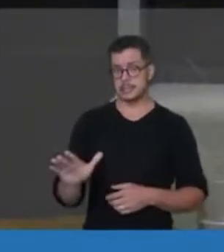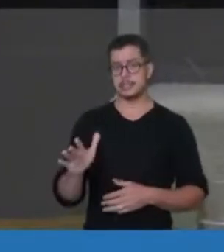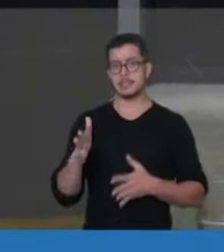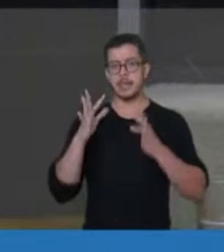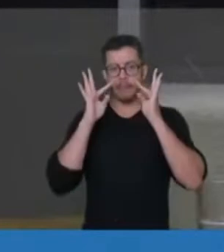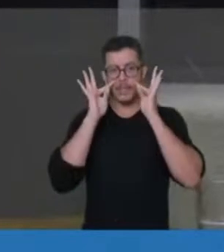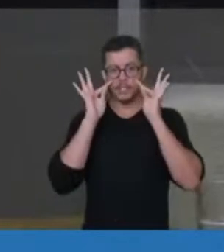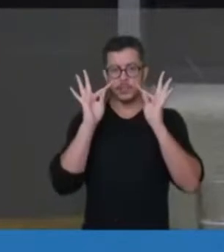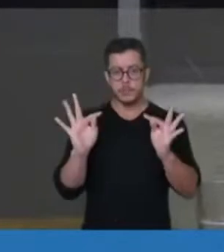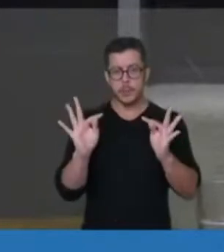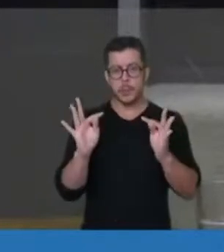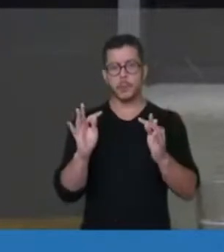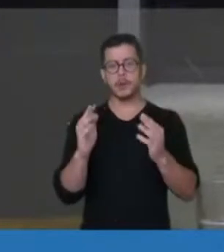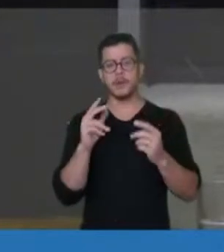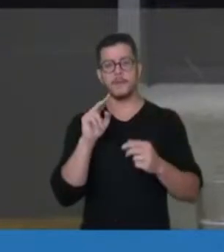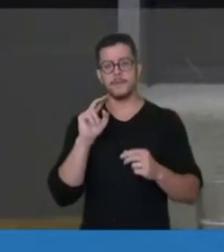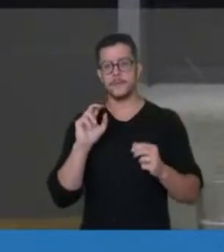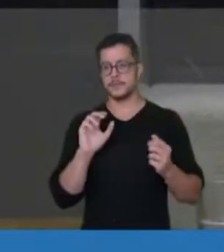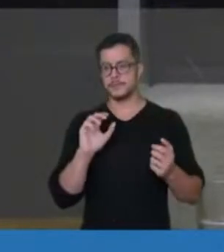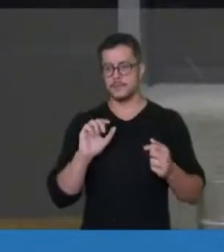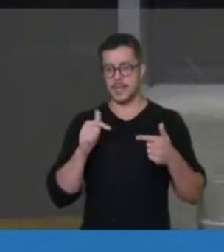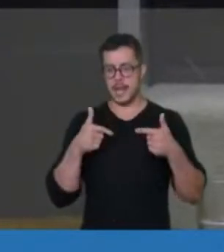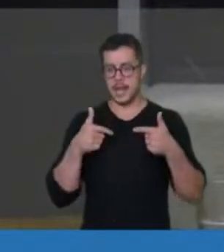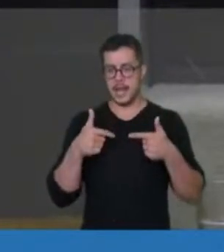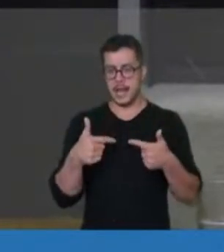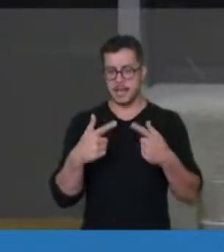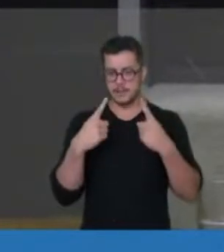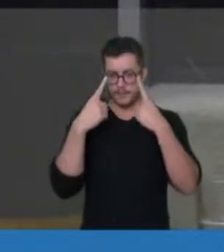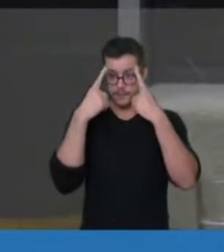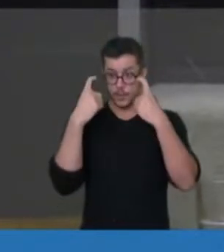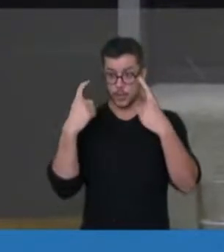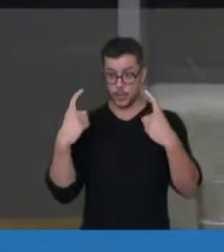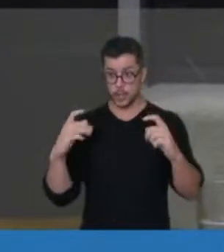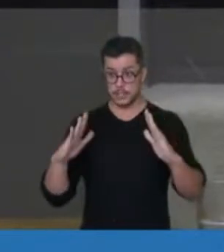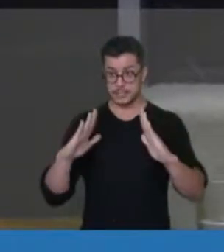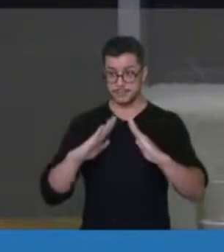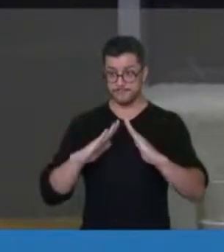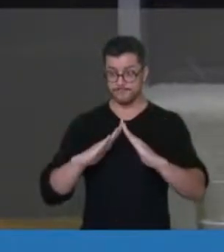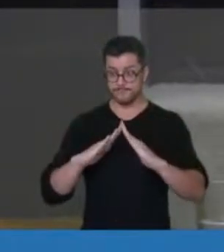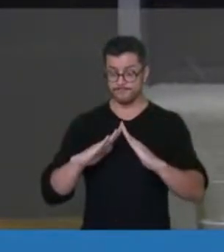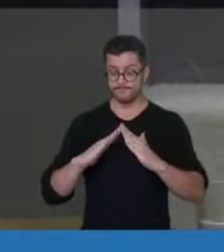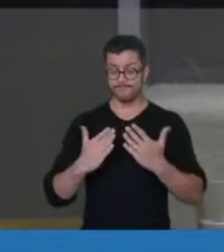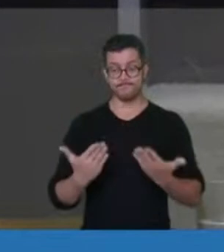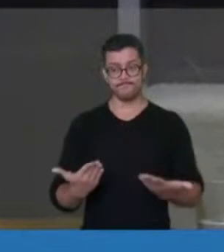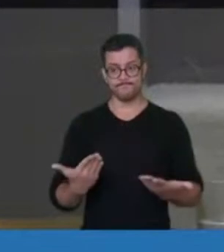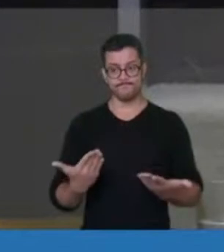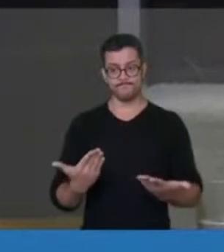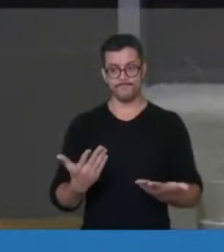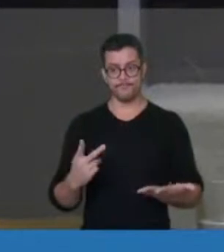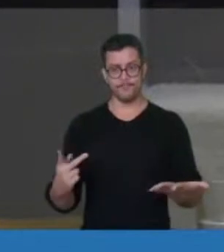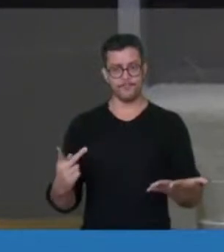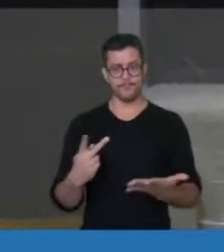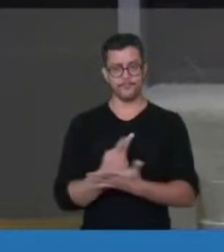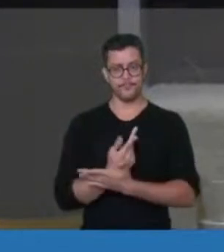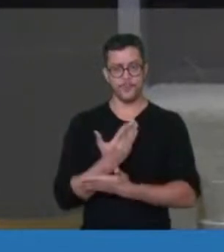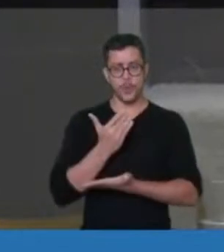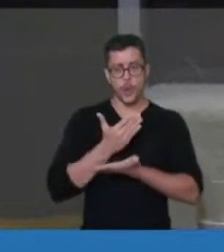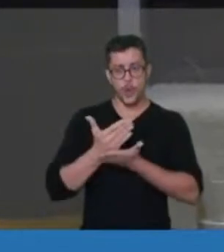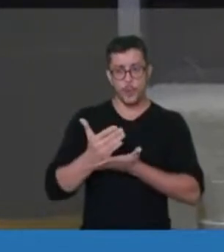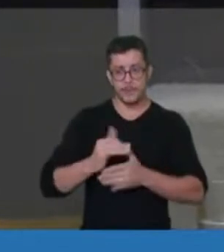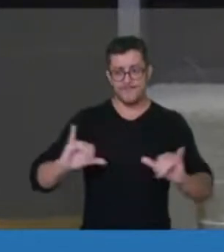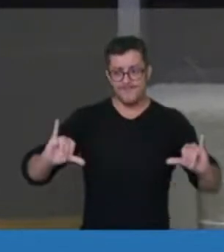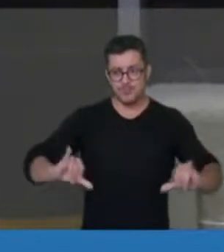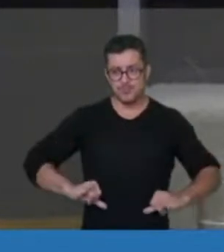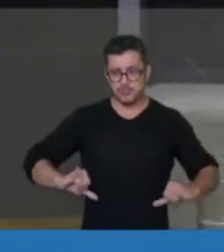presenciar atos de violência doméstica, ela, primeiro, ela vai incorrer num profundo sofrimento. Um